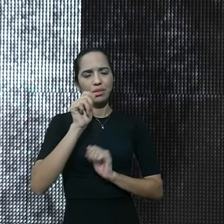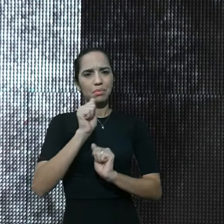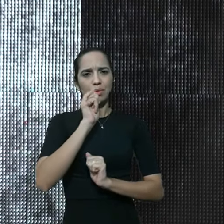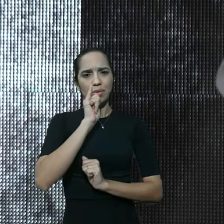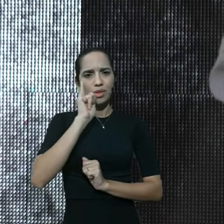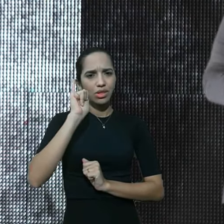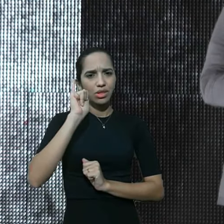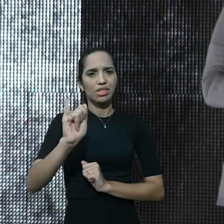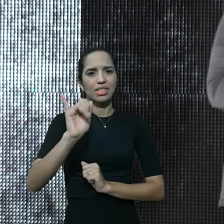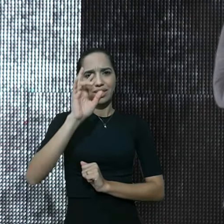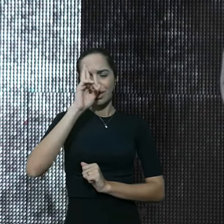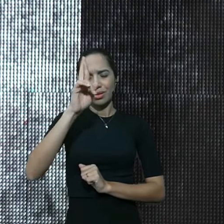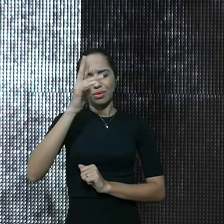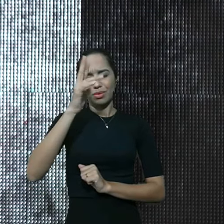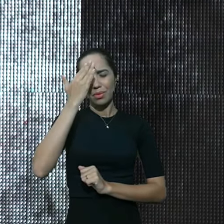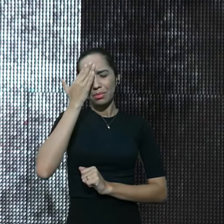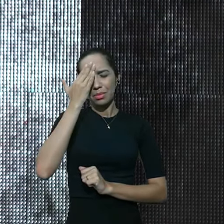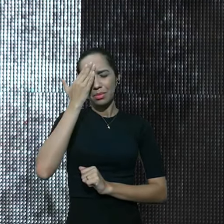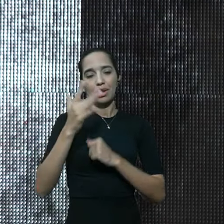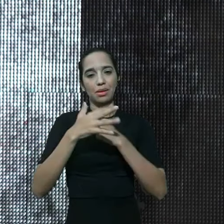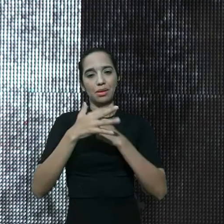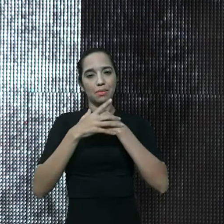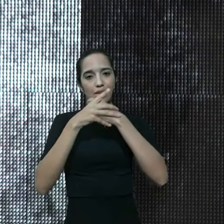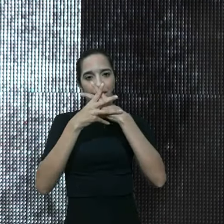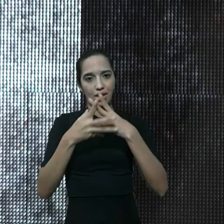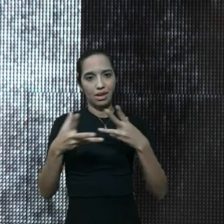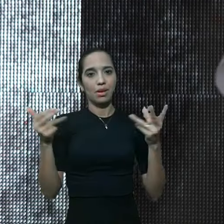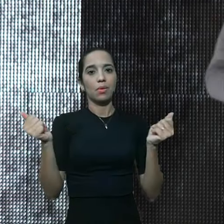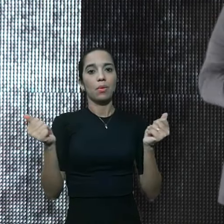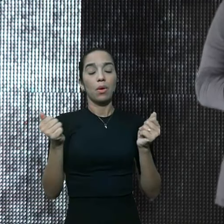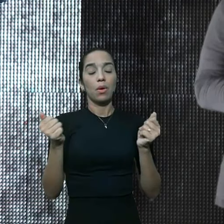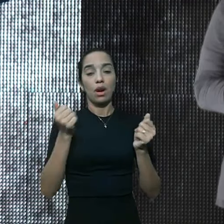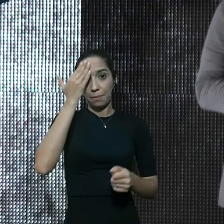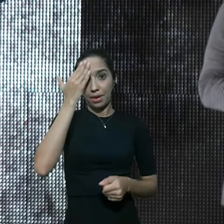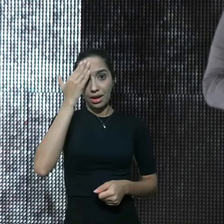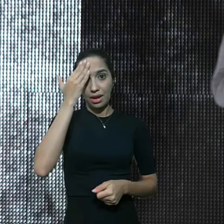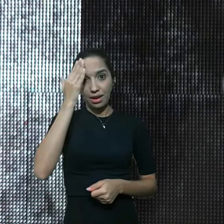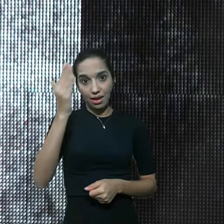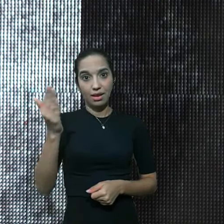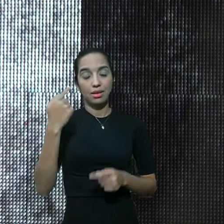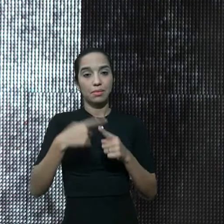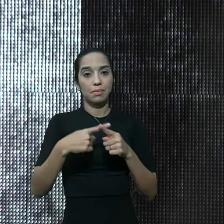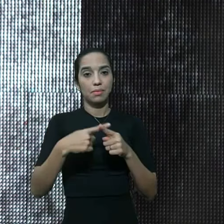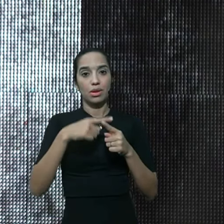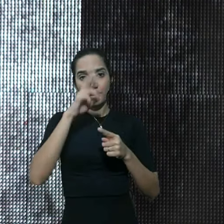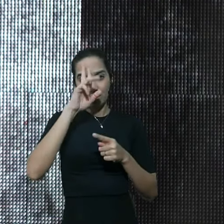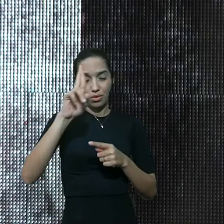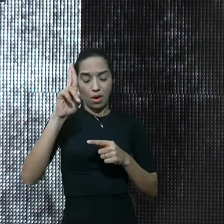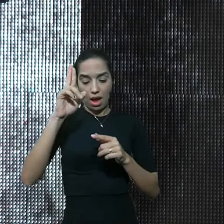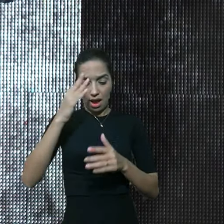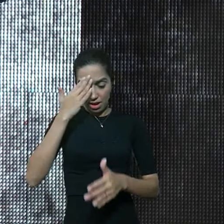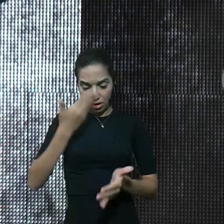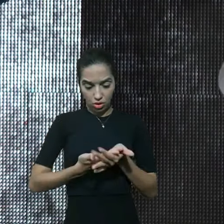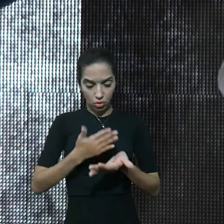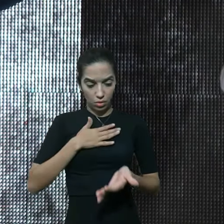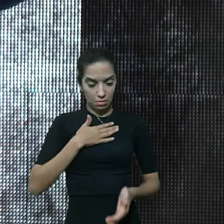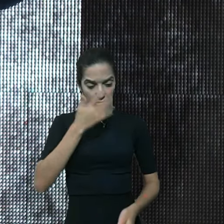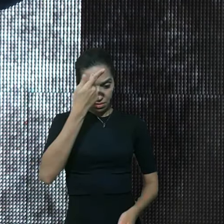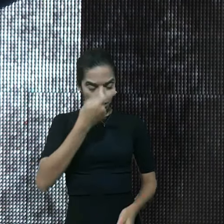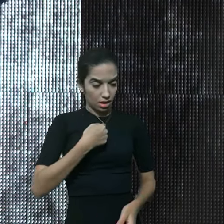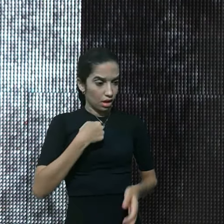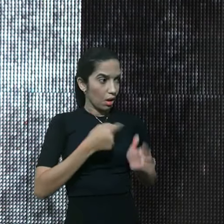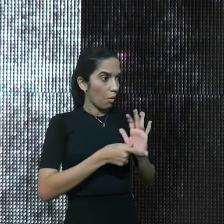obrigada pela cura obrigada Senhor por o Senhor acreditar em mim quando eu nem eu mesma acreditei